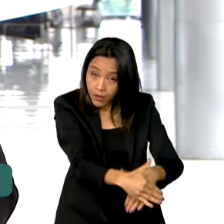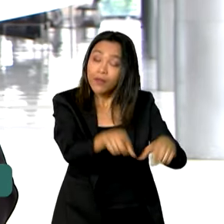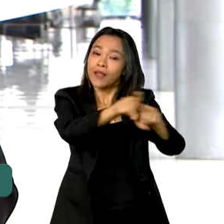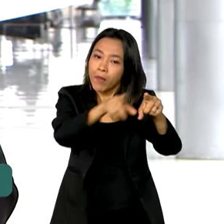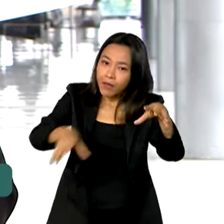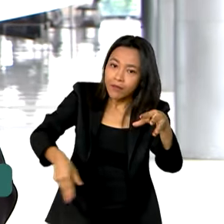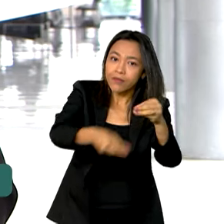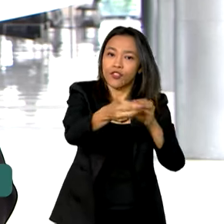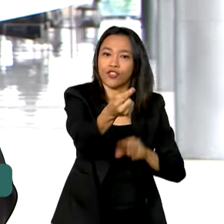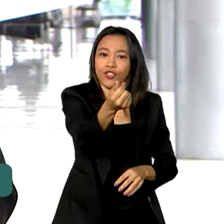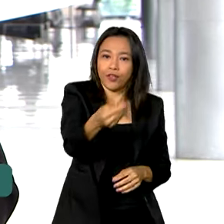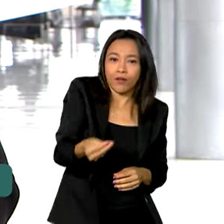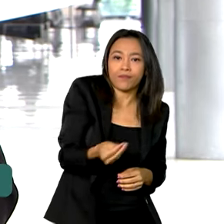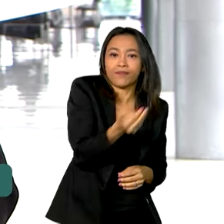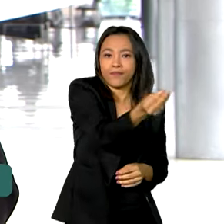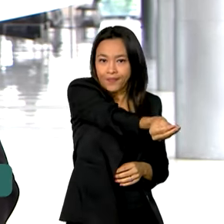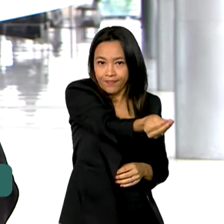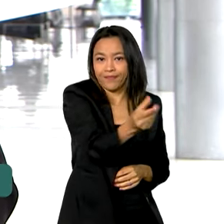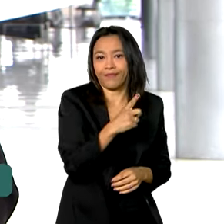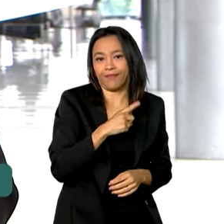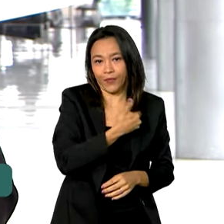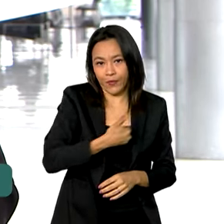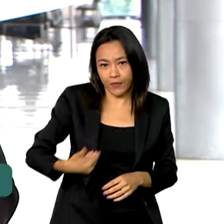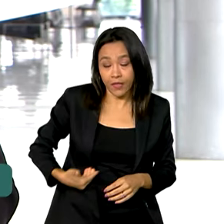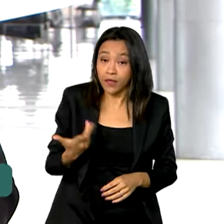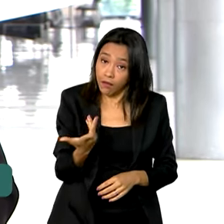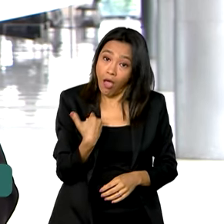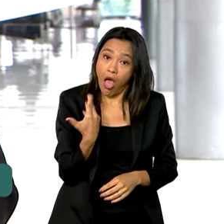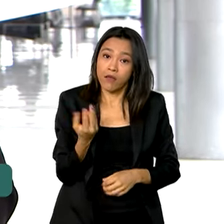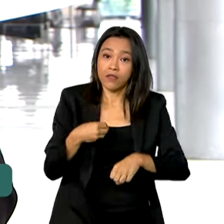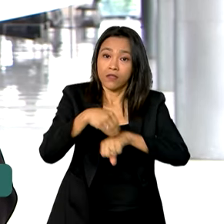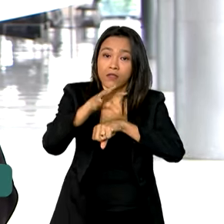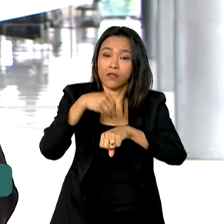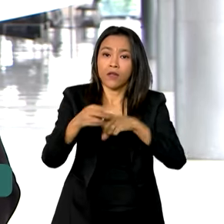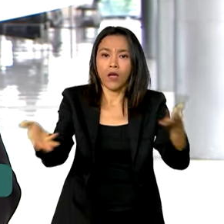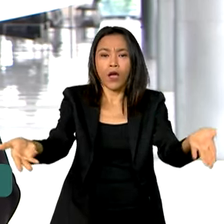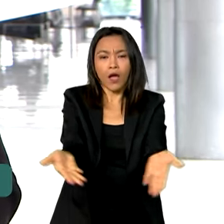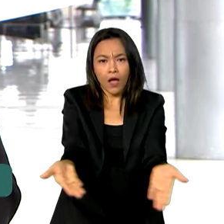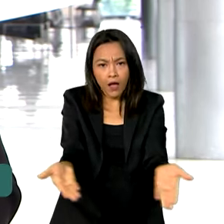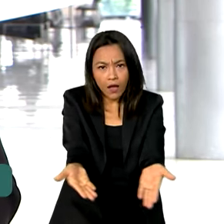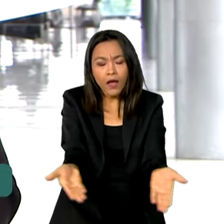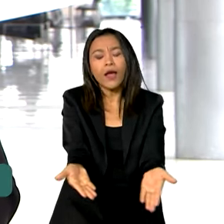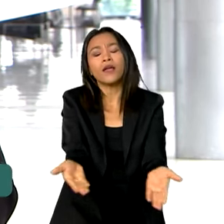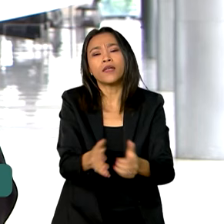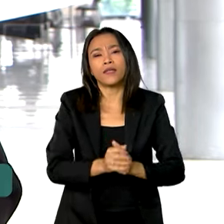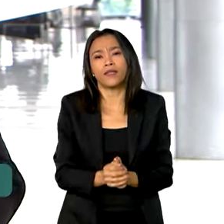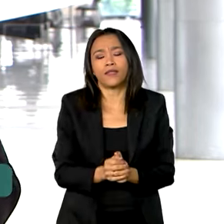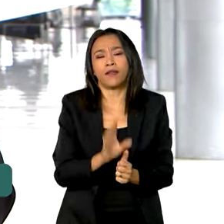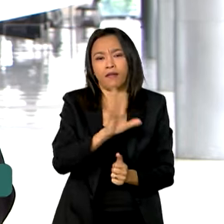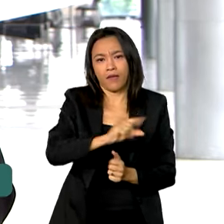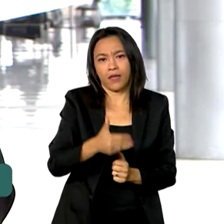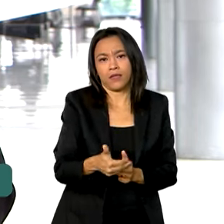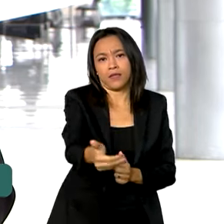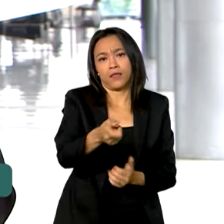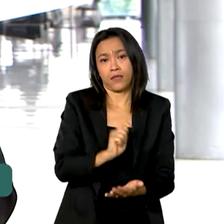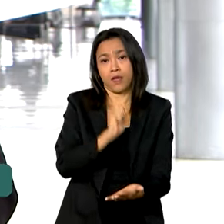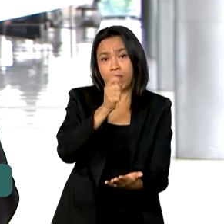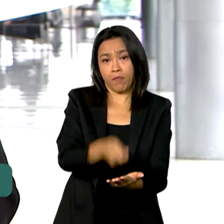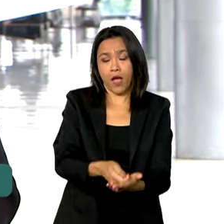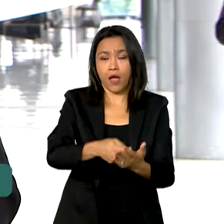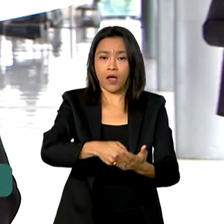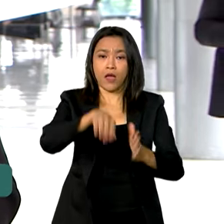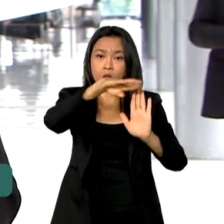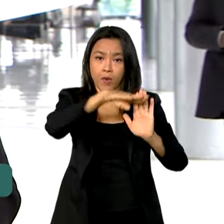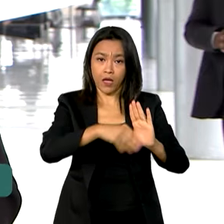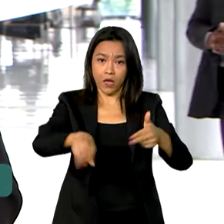também recebem o incentivo extra. Então, estão aí as informações. A partir de hoje, vai ser paga essa parcela do programa